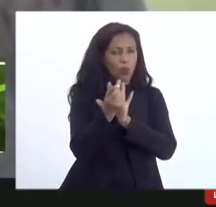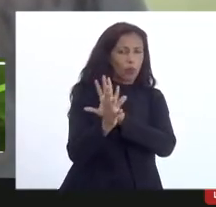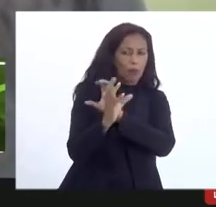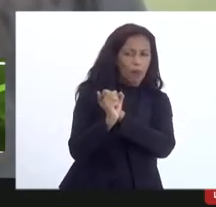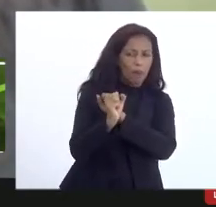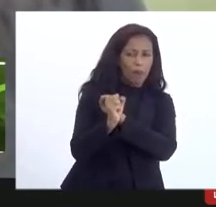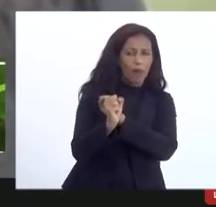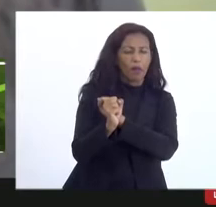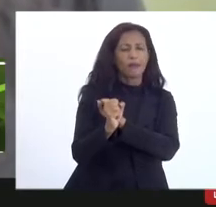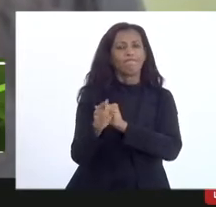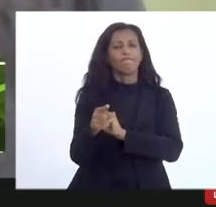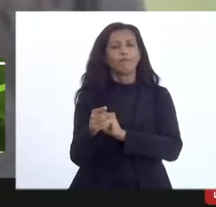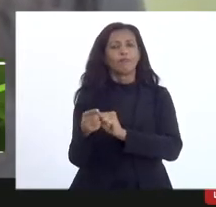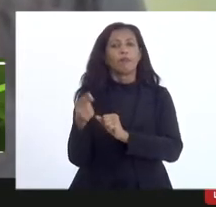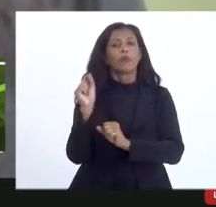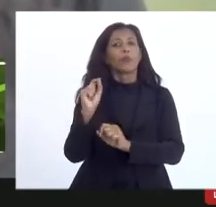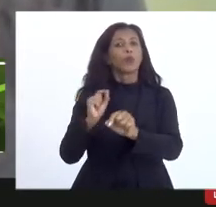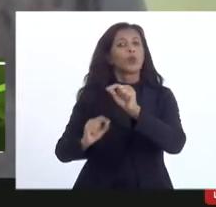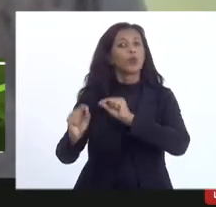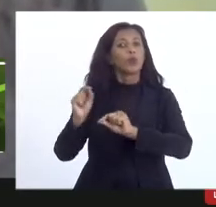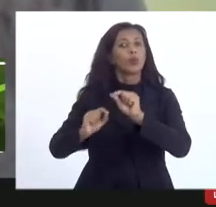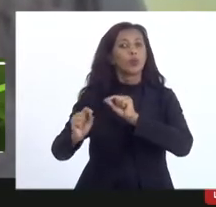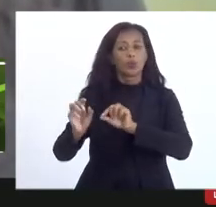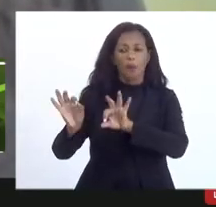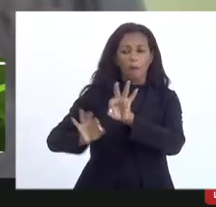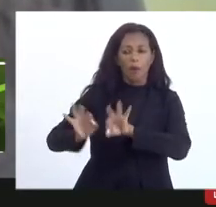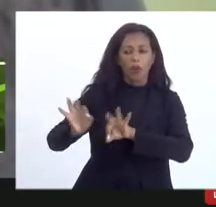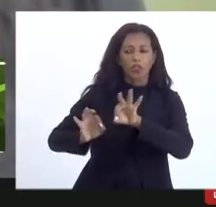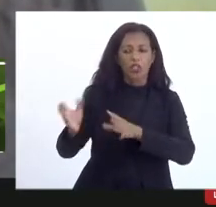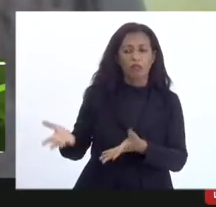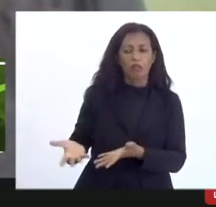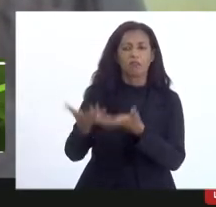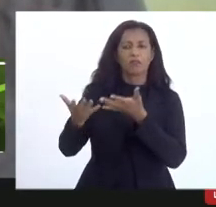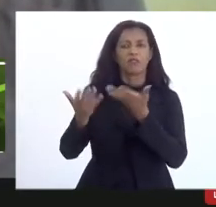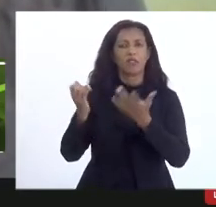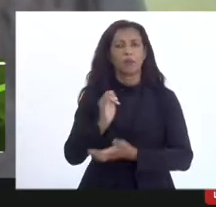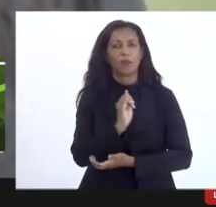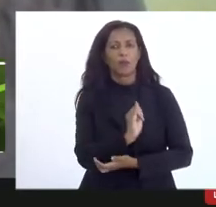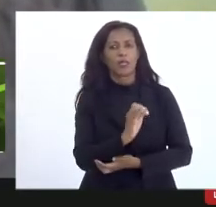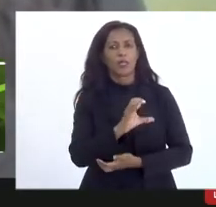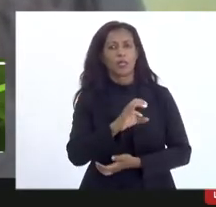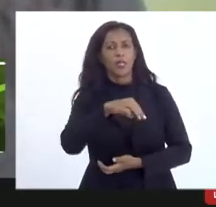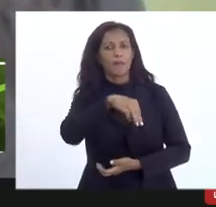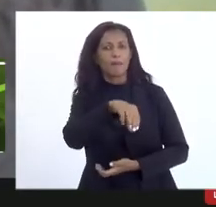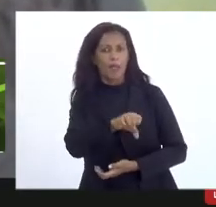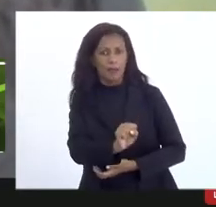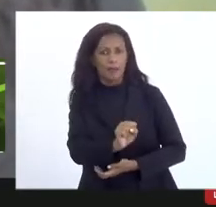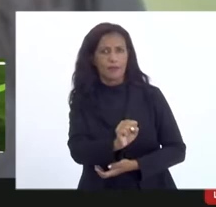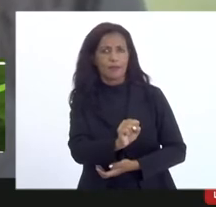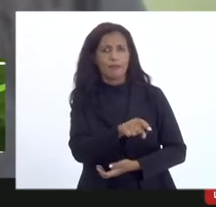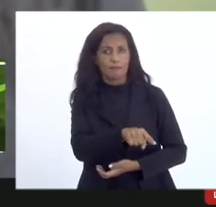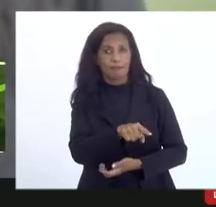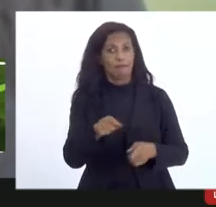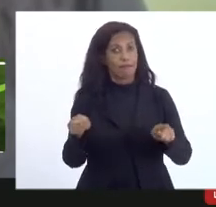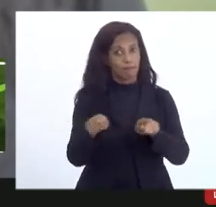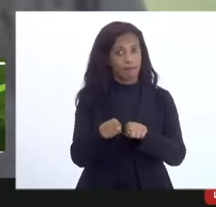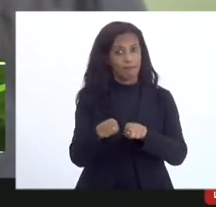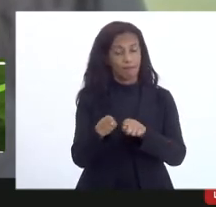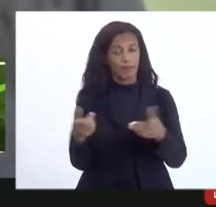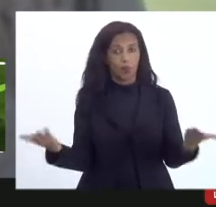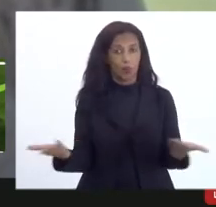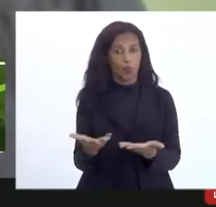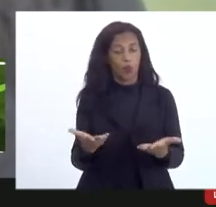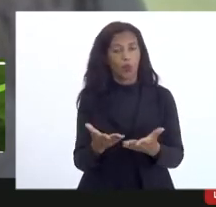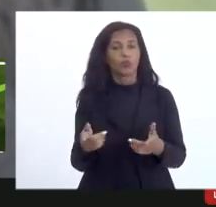os projetos incentivados pelo ICMS da renúncia do ICMS também. Então hoje